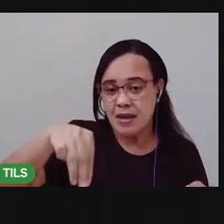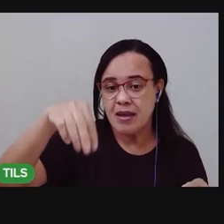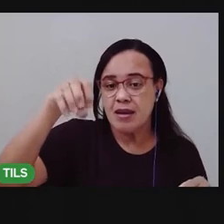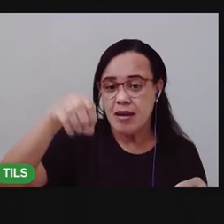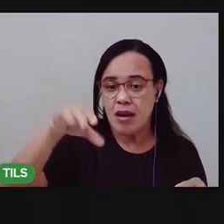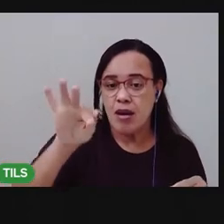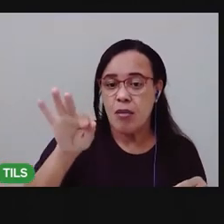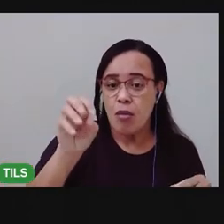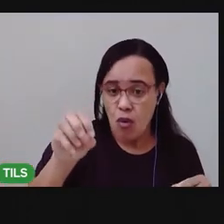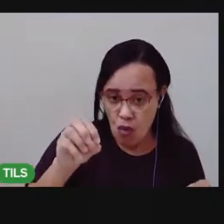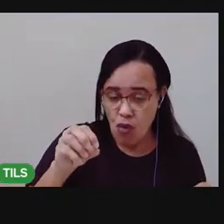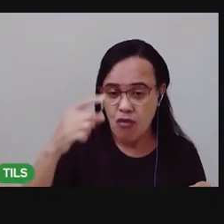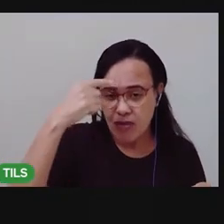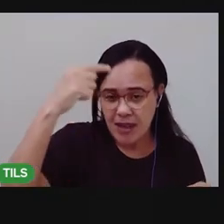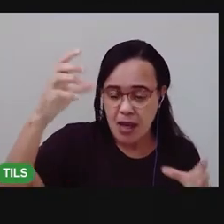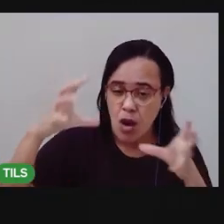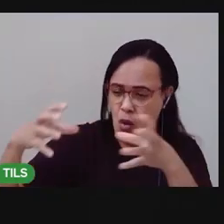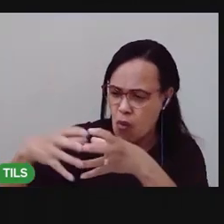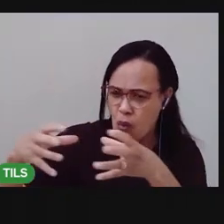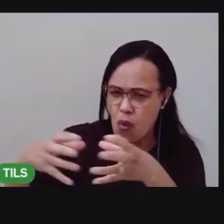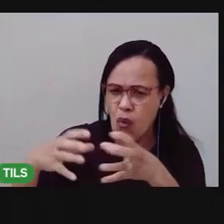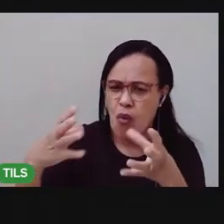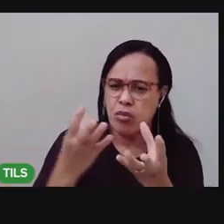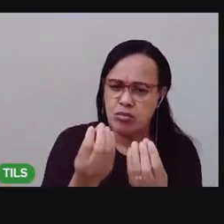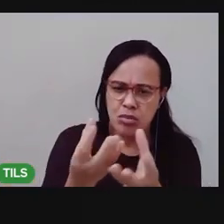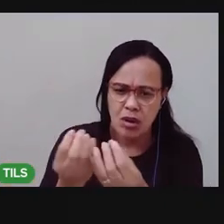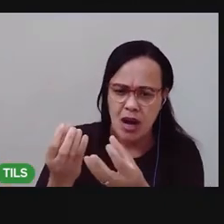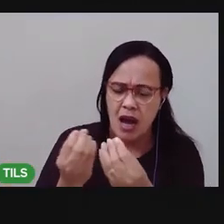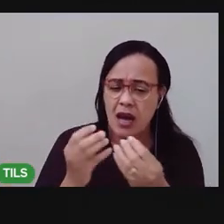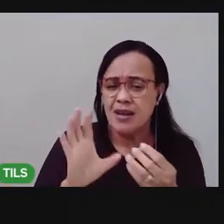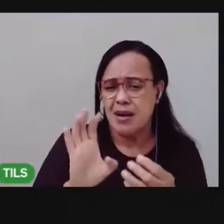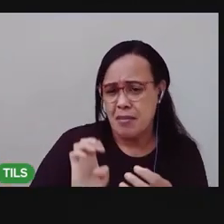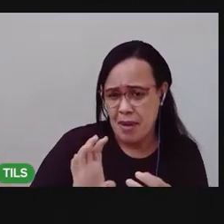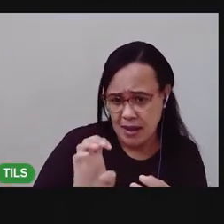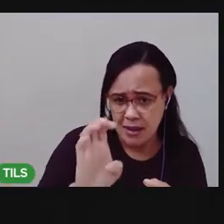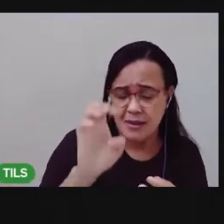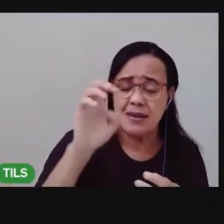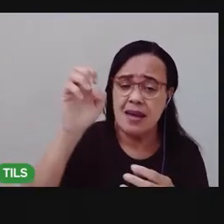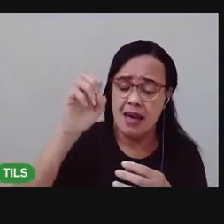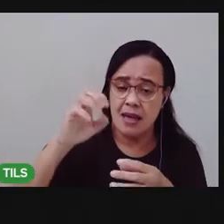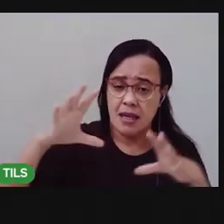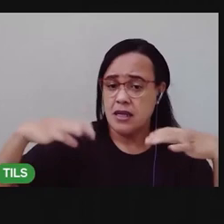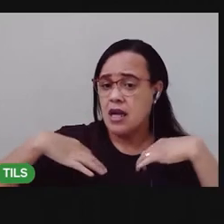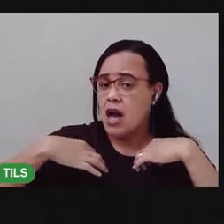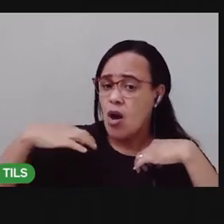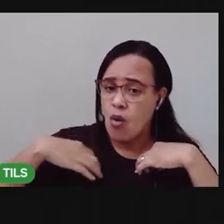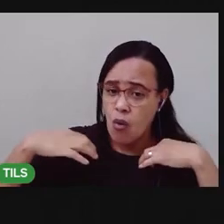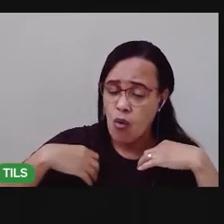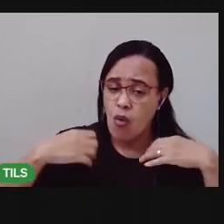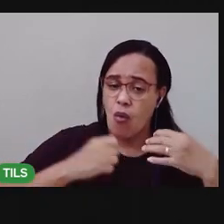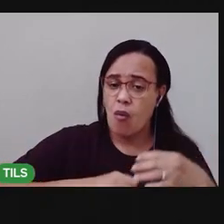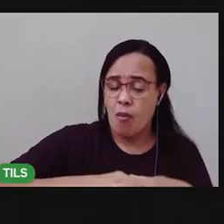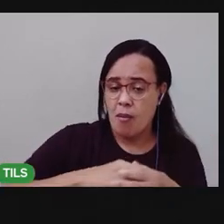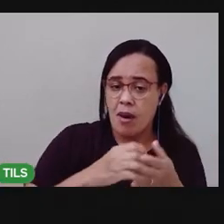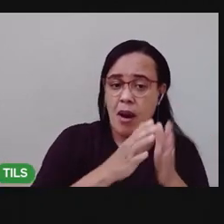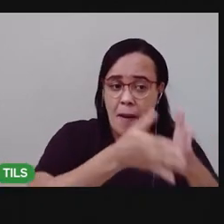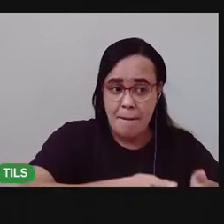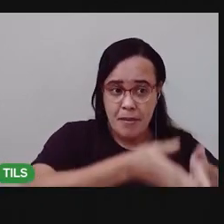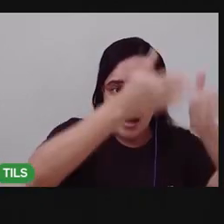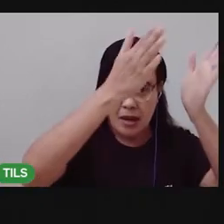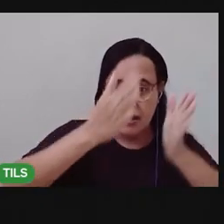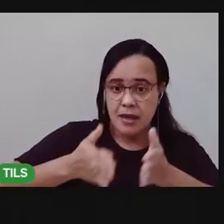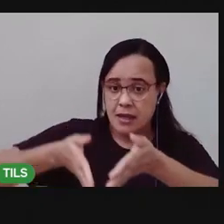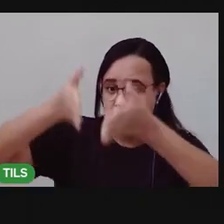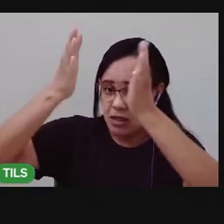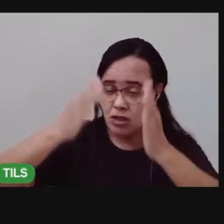manchas escuras nas roupas nas paredes que não recebem iluminação solar